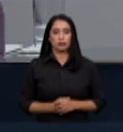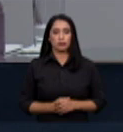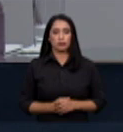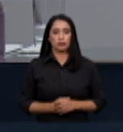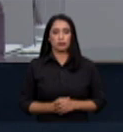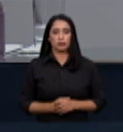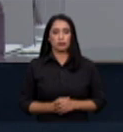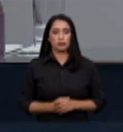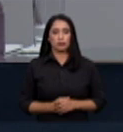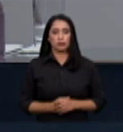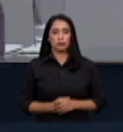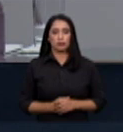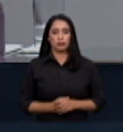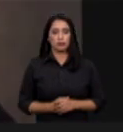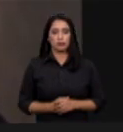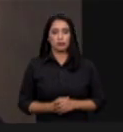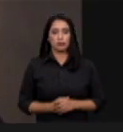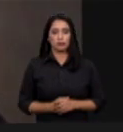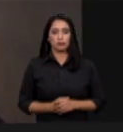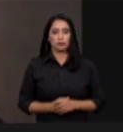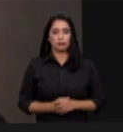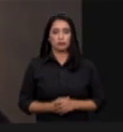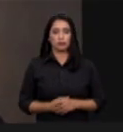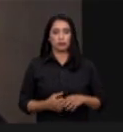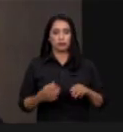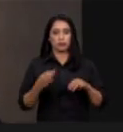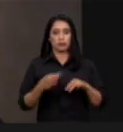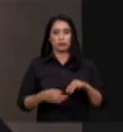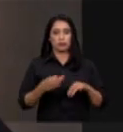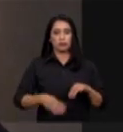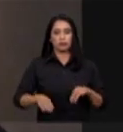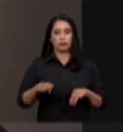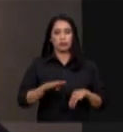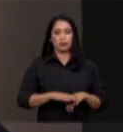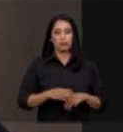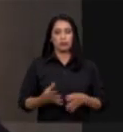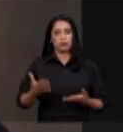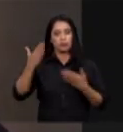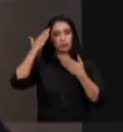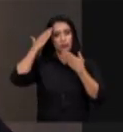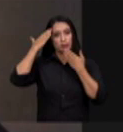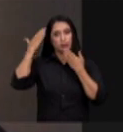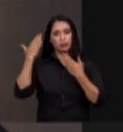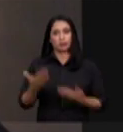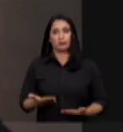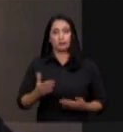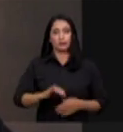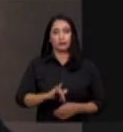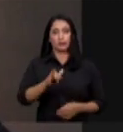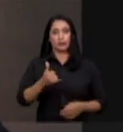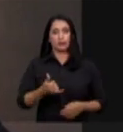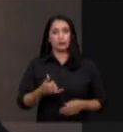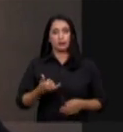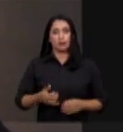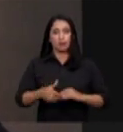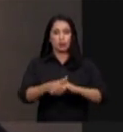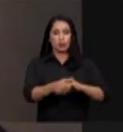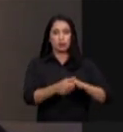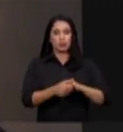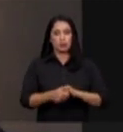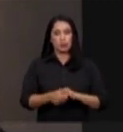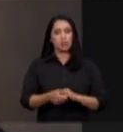Excelentíssimo senhor ministro Luiz Roberto Barroso, relator da DPF 708, muito obrigado pela oportunidade. Vou cumprimentá-lo,